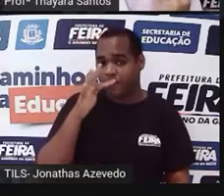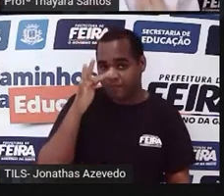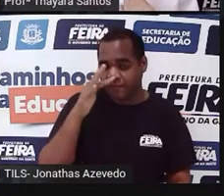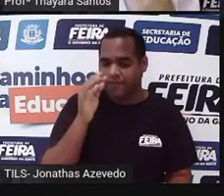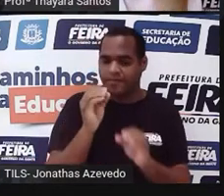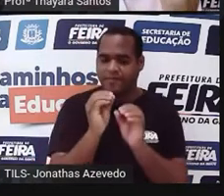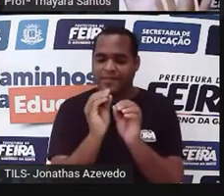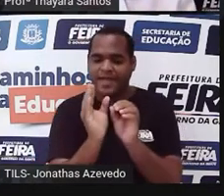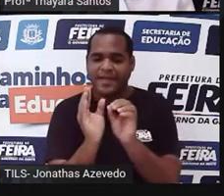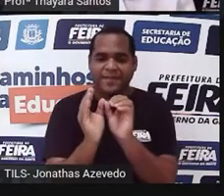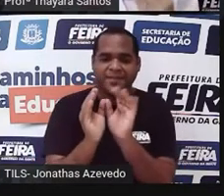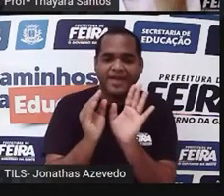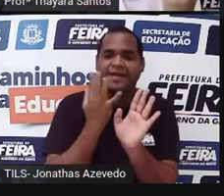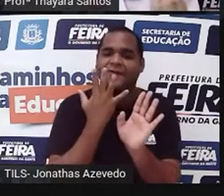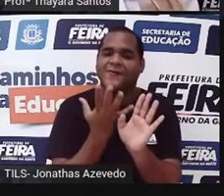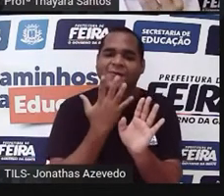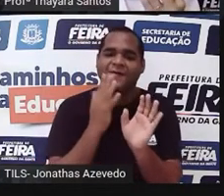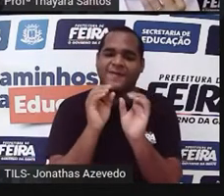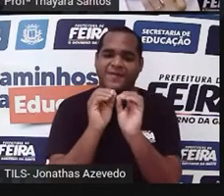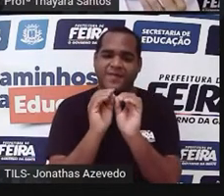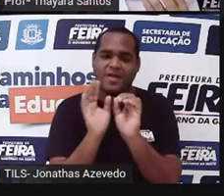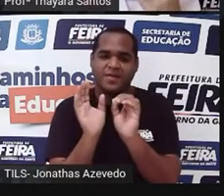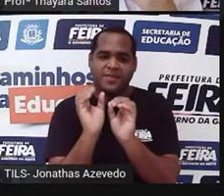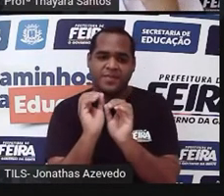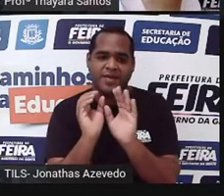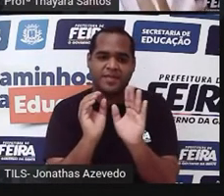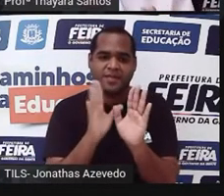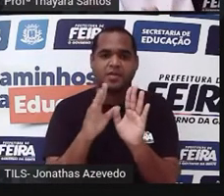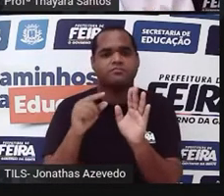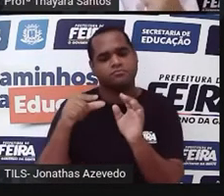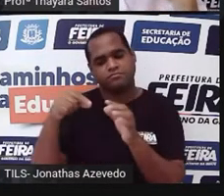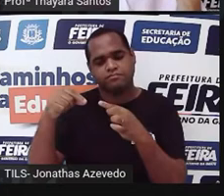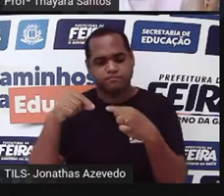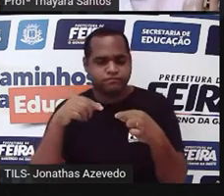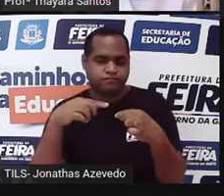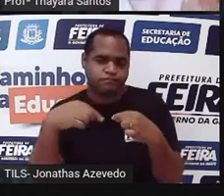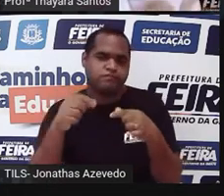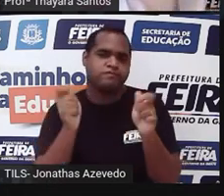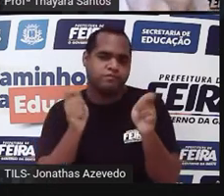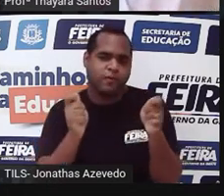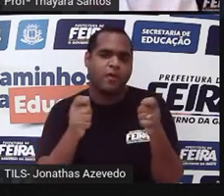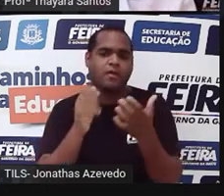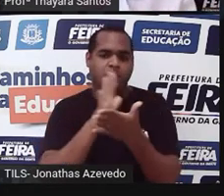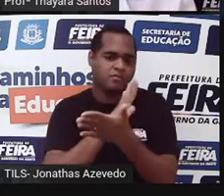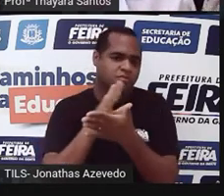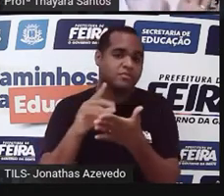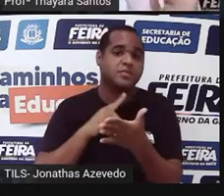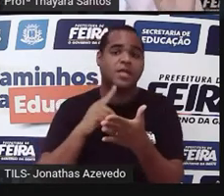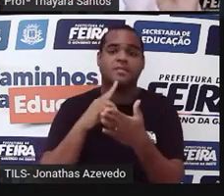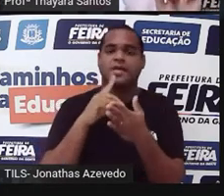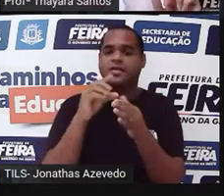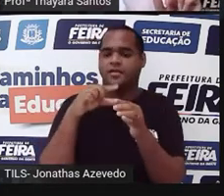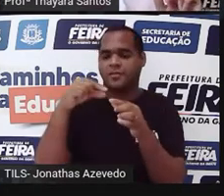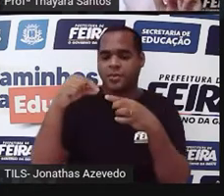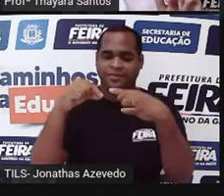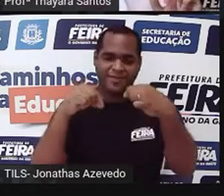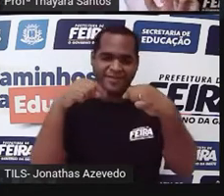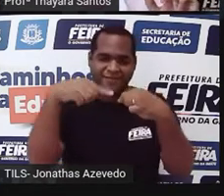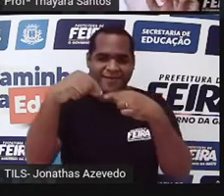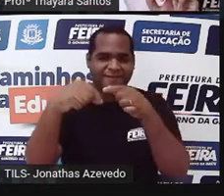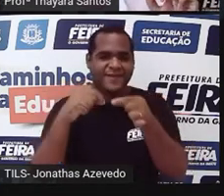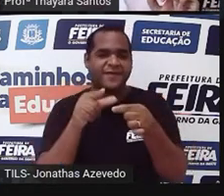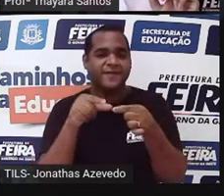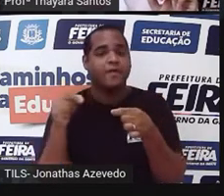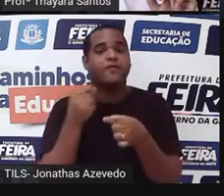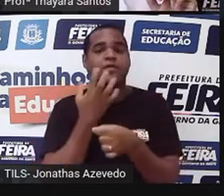geralmente são coloridas, se bem que as cépalas também podem ser coloridas em algumas flores, mas no geral, as pétalas são